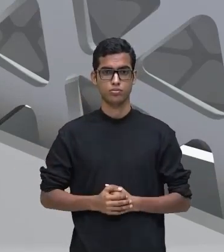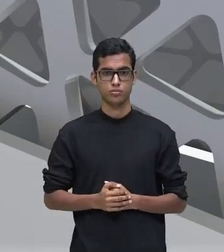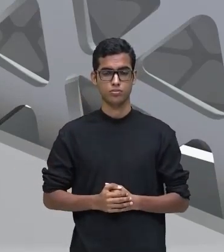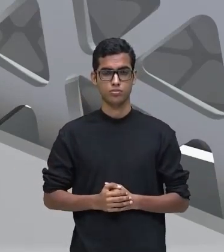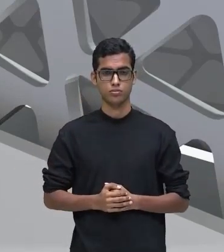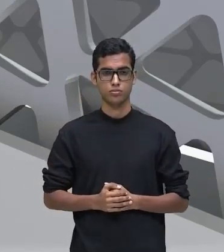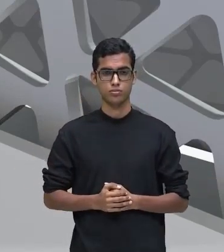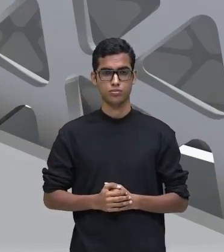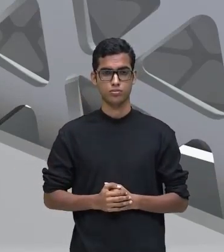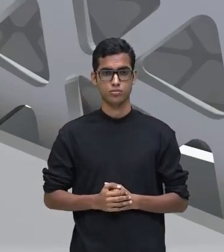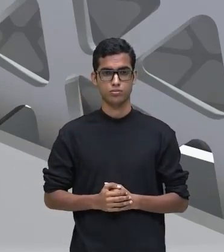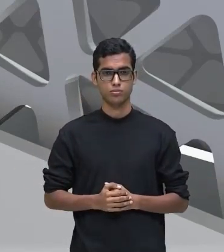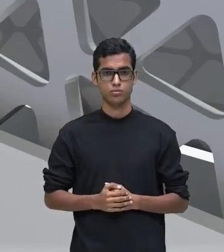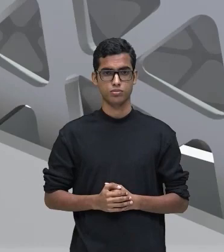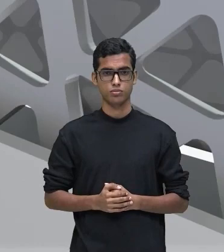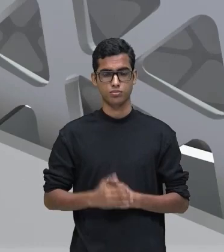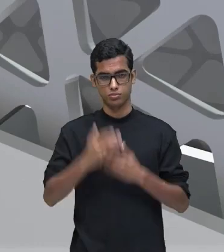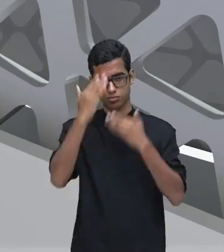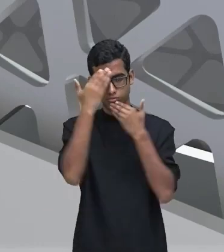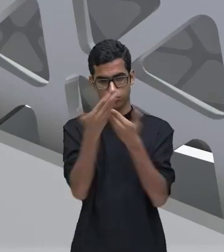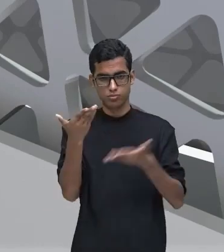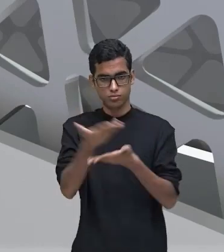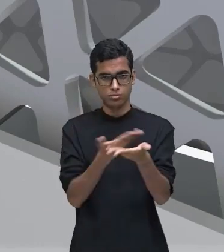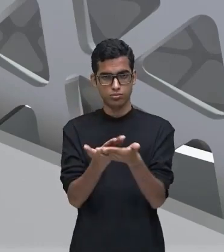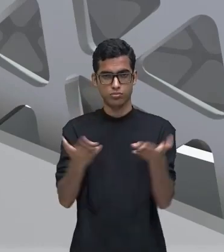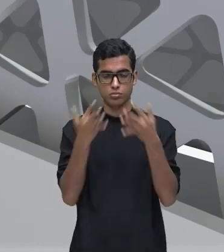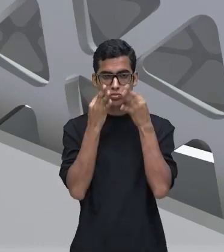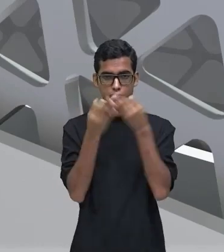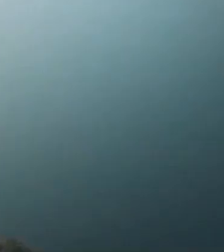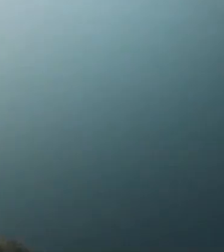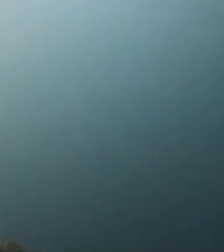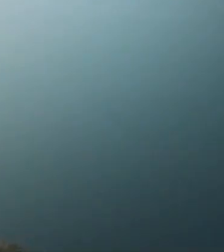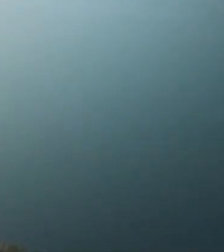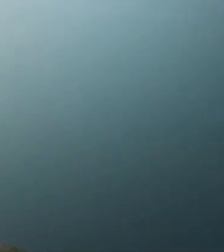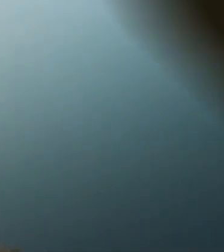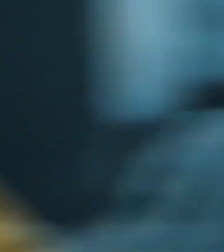neste momento, tá bom? E agradeço a participação e a atenção de todos.